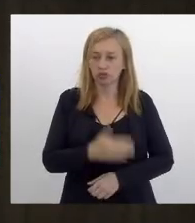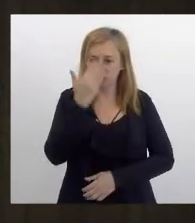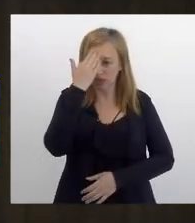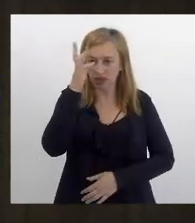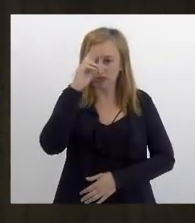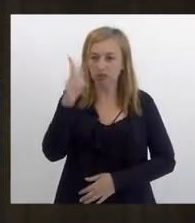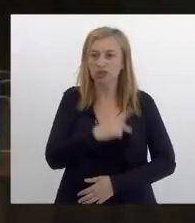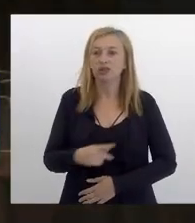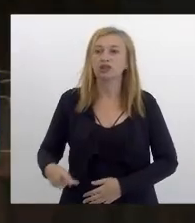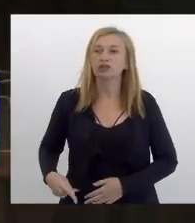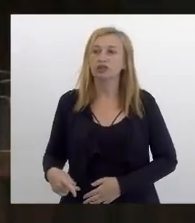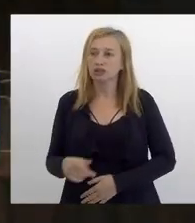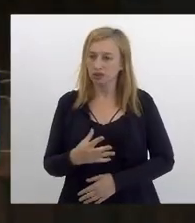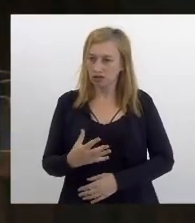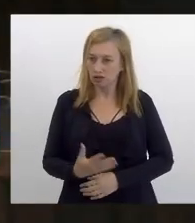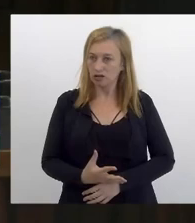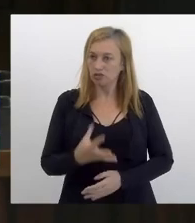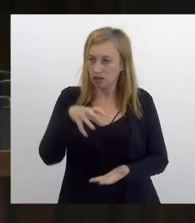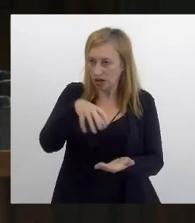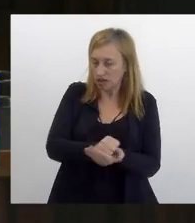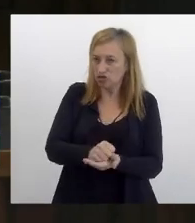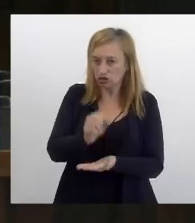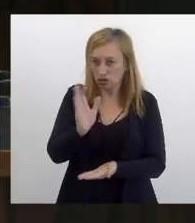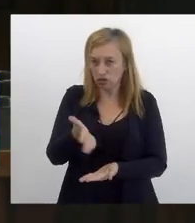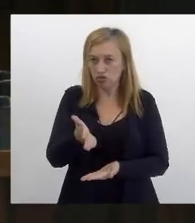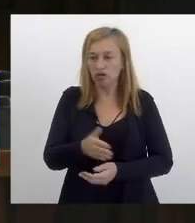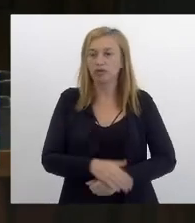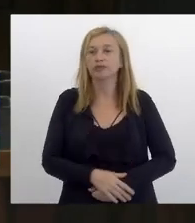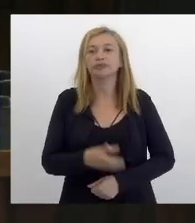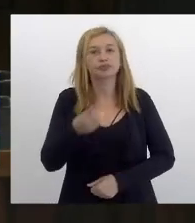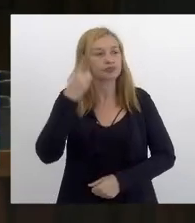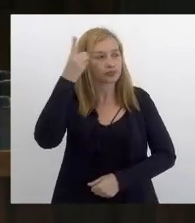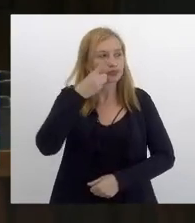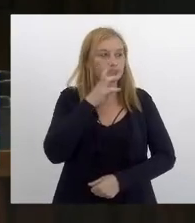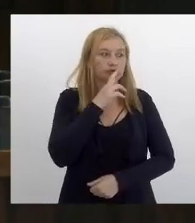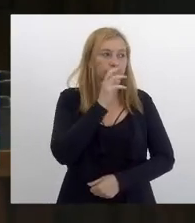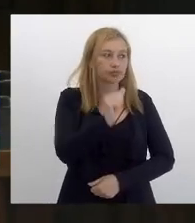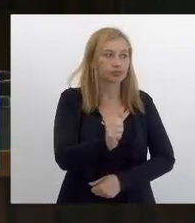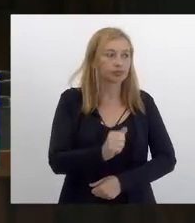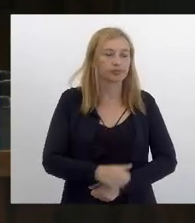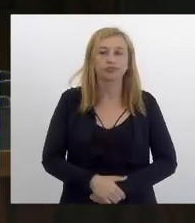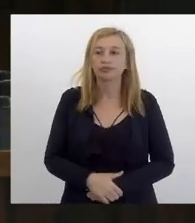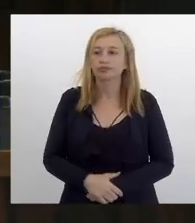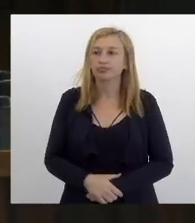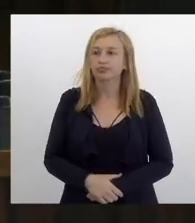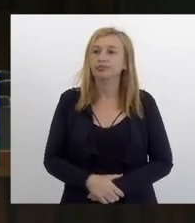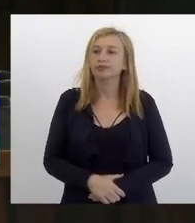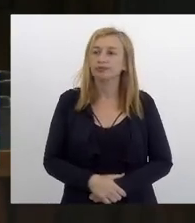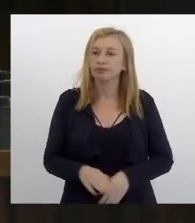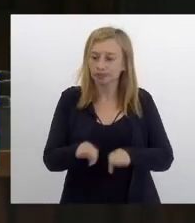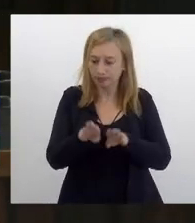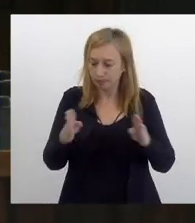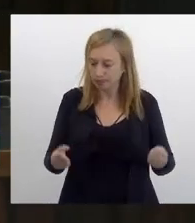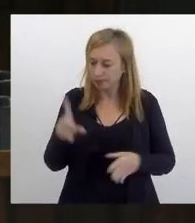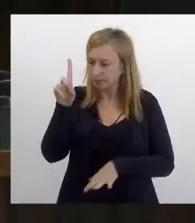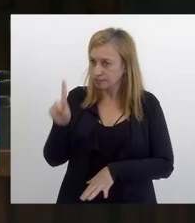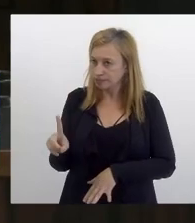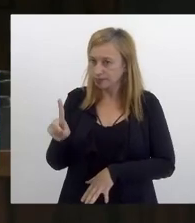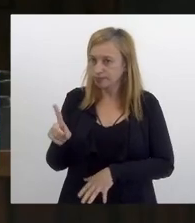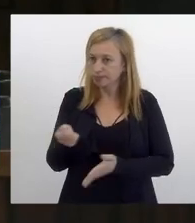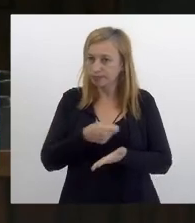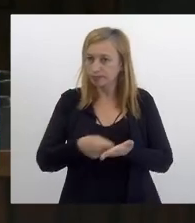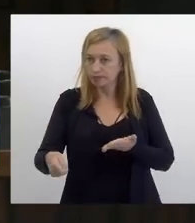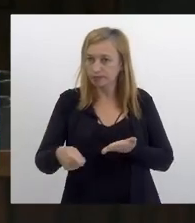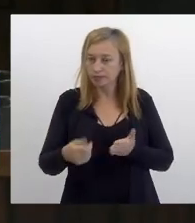senhor presidente estão feitos os registros do deputado Rodrigo Mourinho e que a mesa anote para as providências e